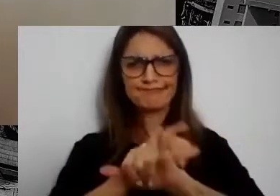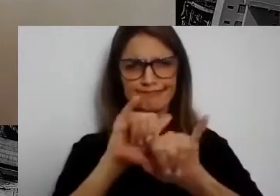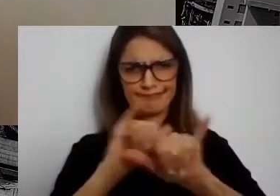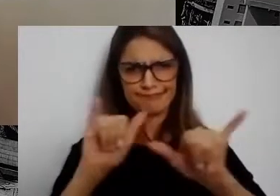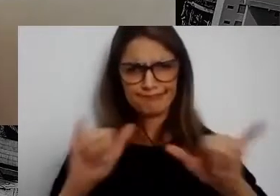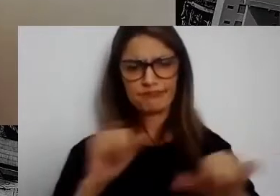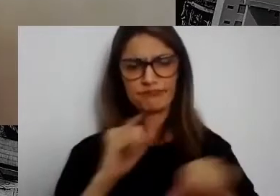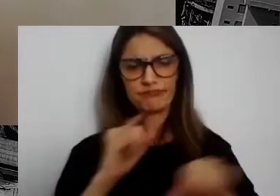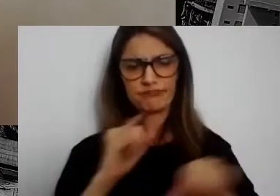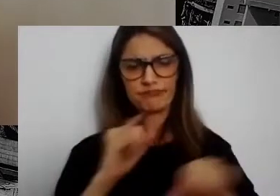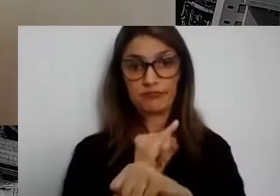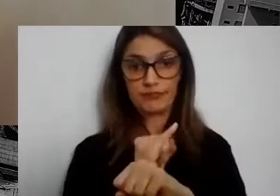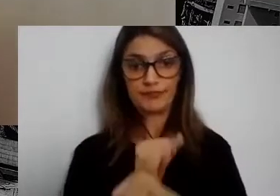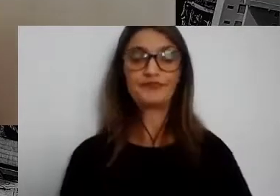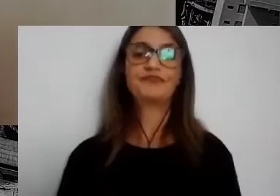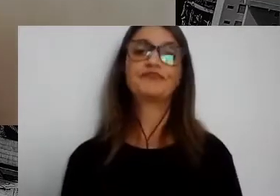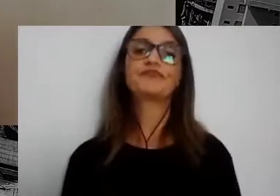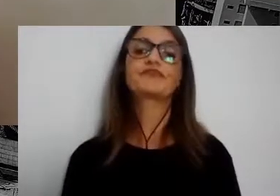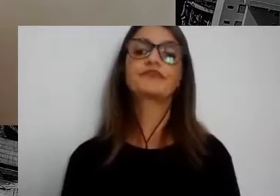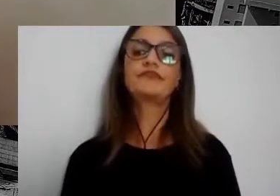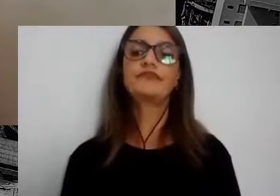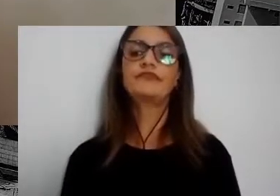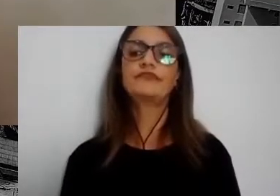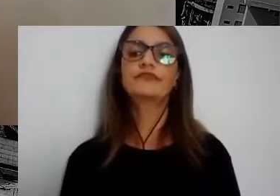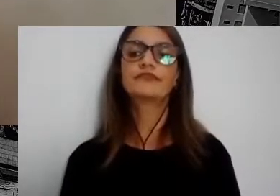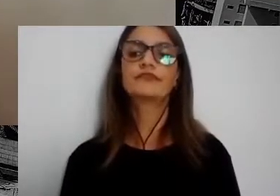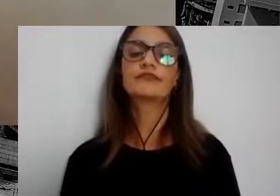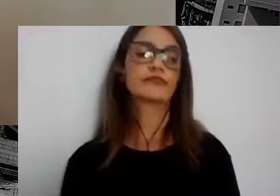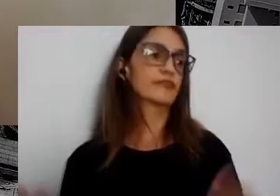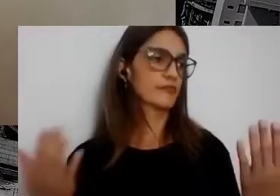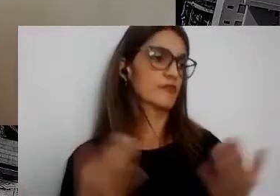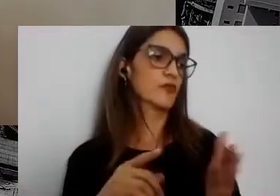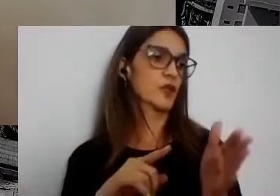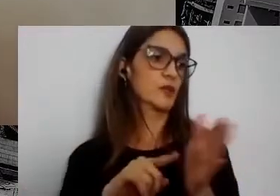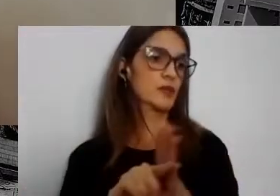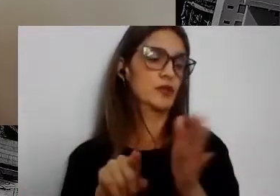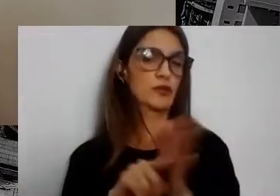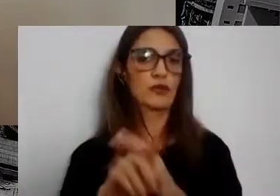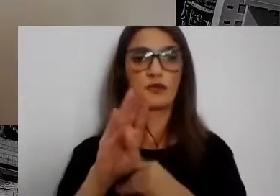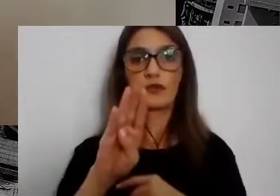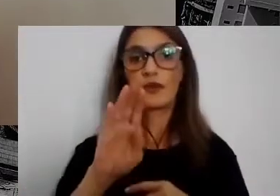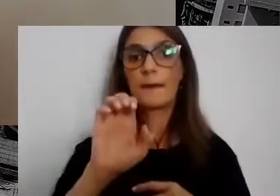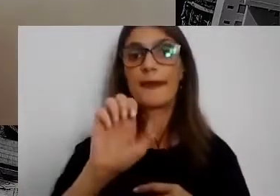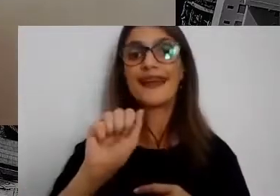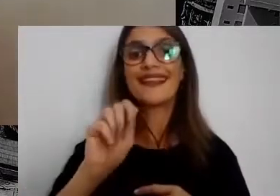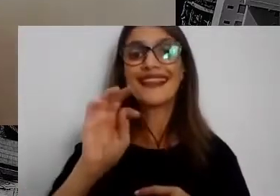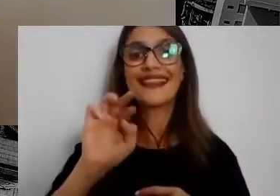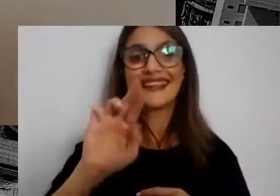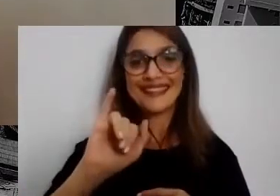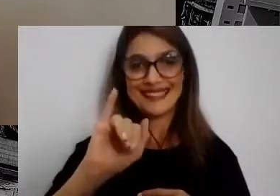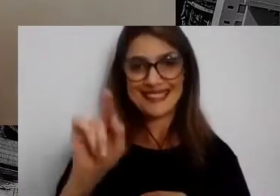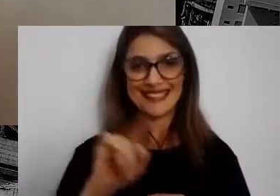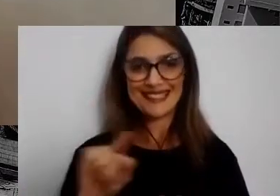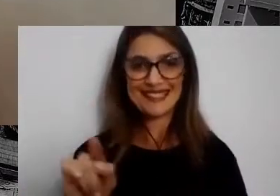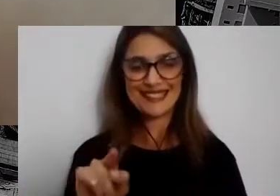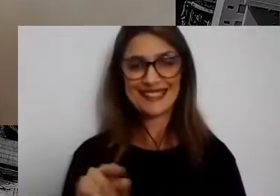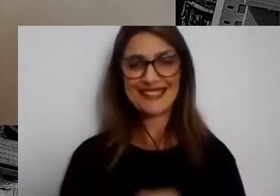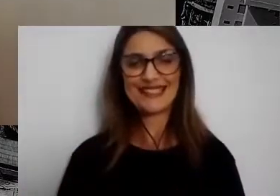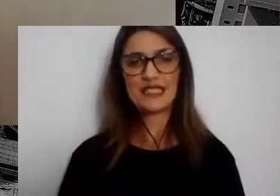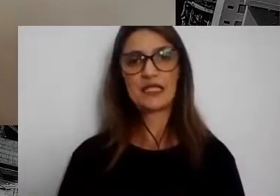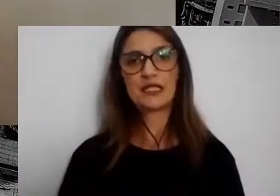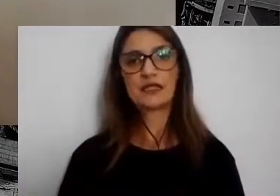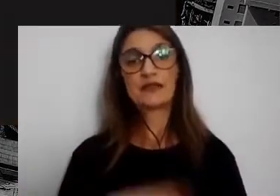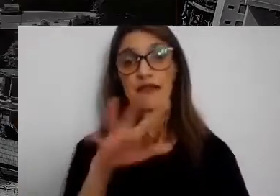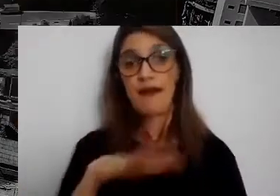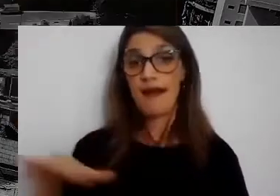Bem, eu vou passar agora a pergunta e a palavra para a Beatriz, que trazendo a ótica do setor empresarial sobre